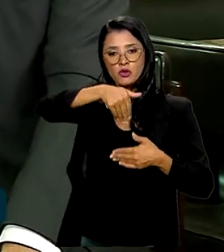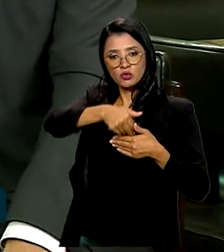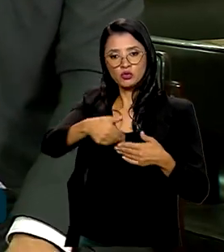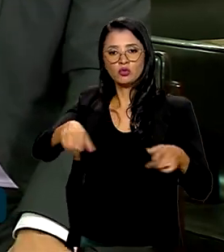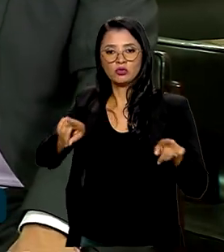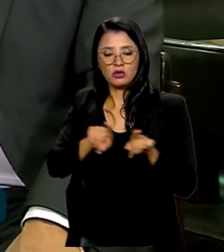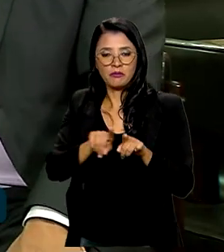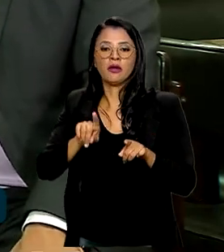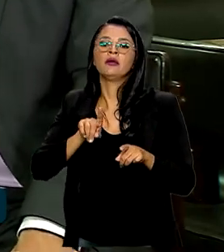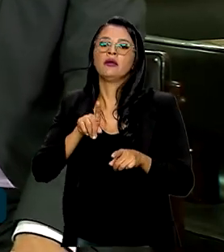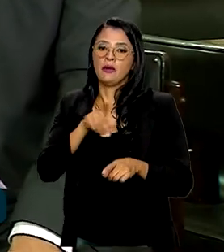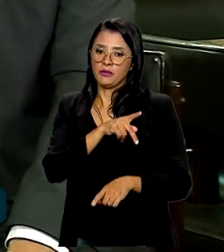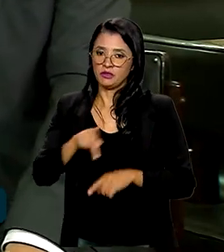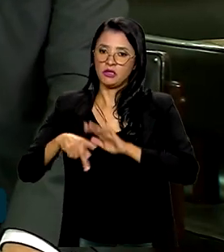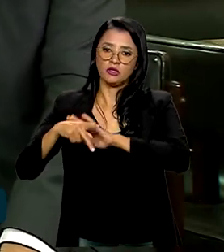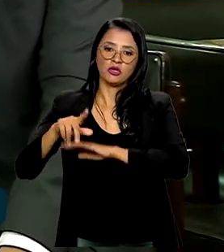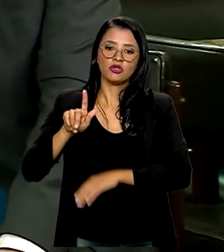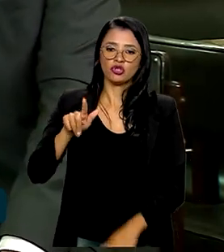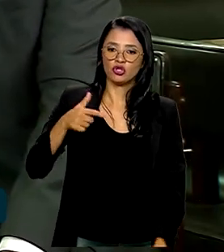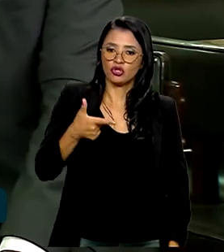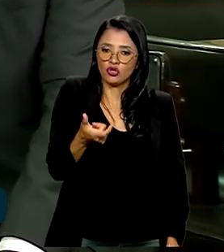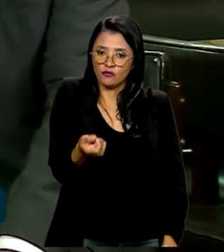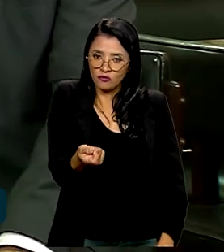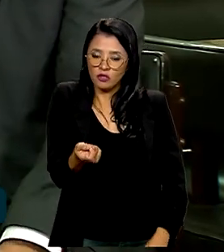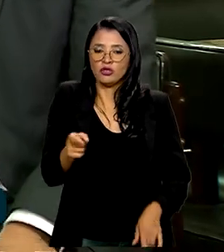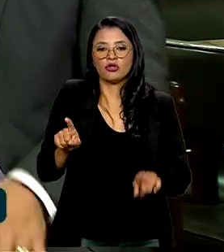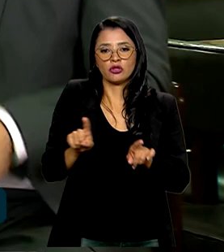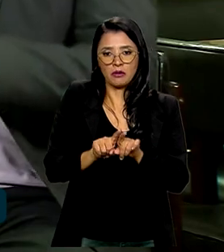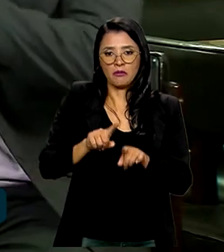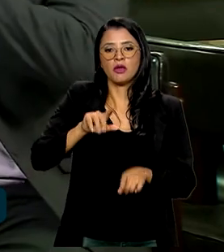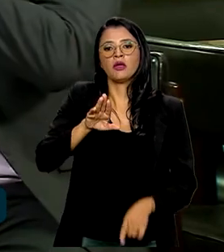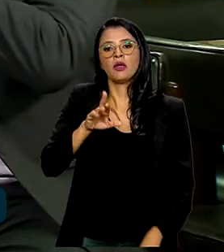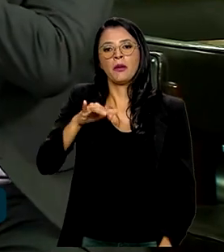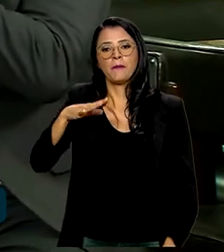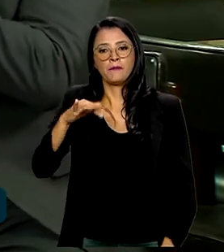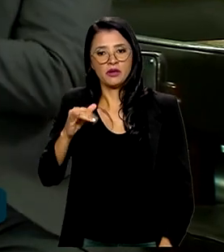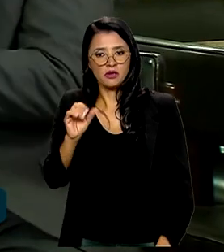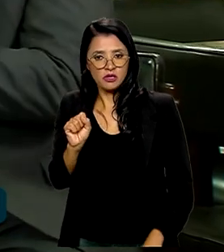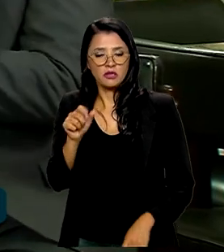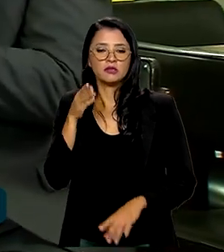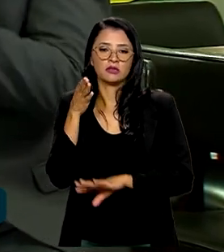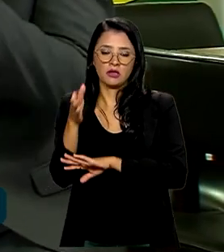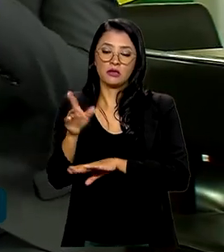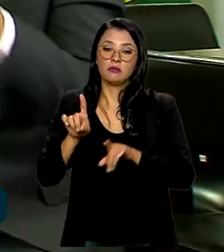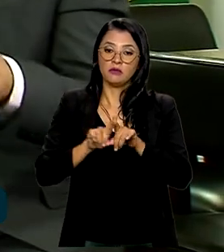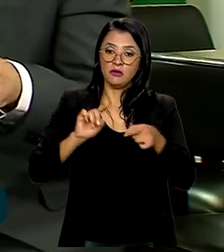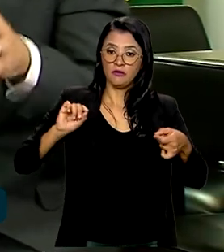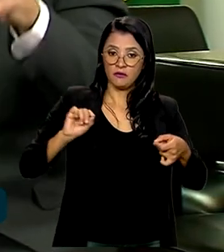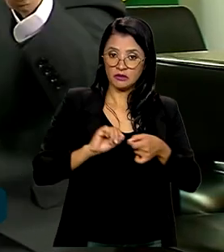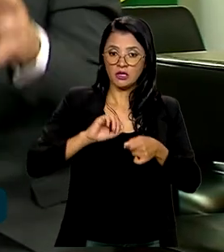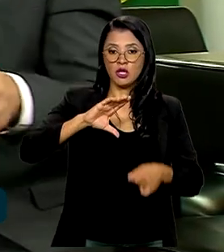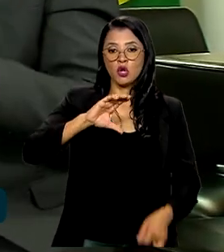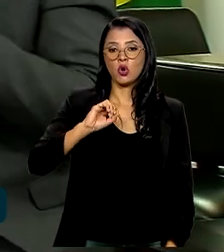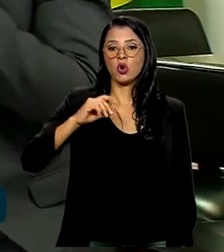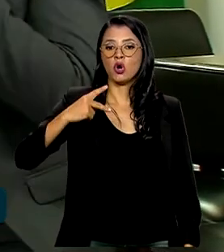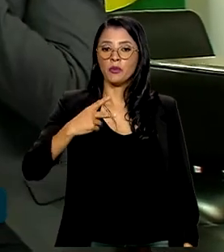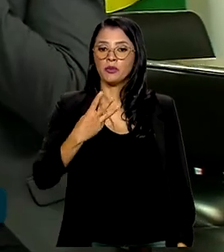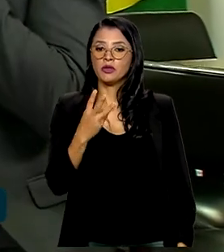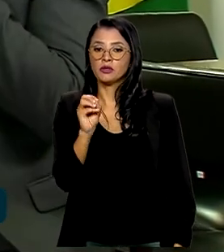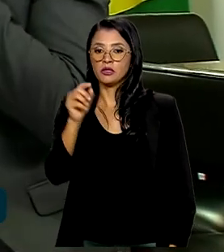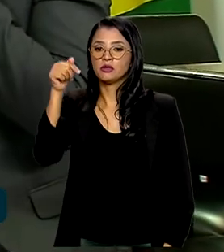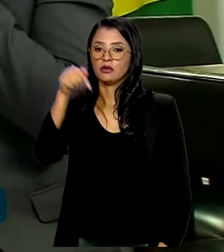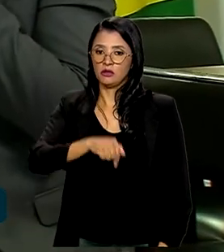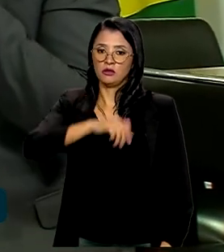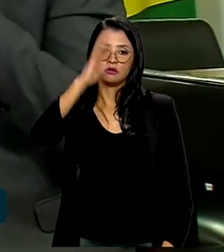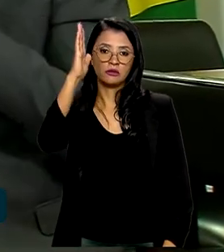presença do G20, tem um papel de sirvo no BRICS, vai assumir a presença dos BRICS, vai realizar a Copa aqui no Brasil, na Amazônia,